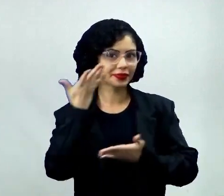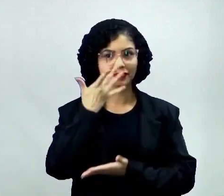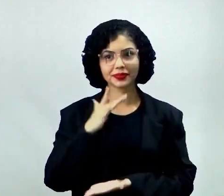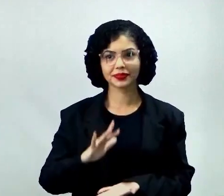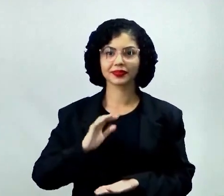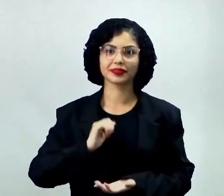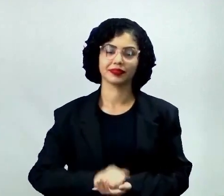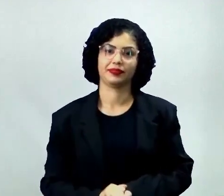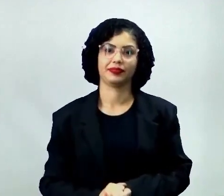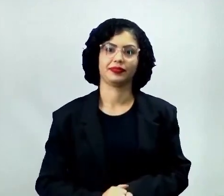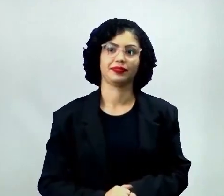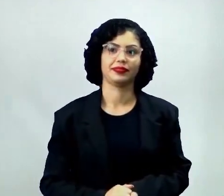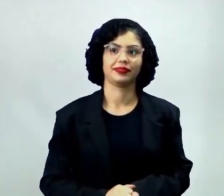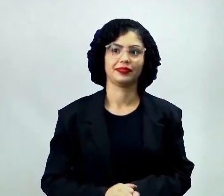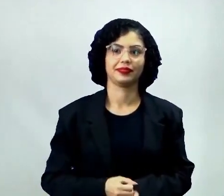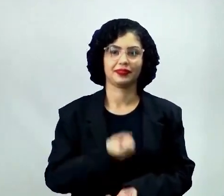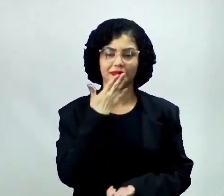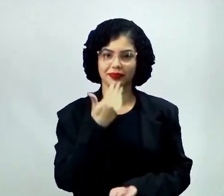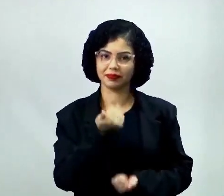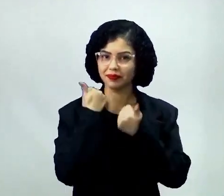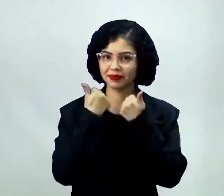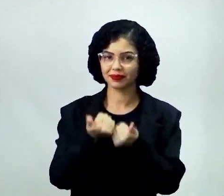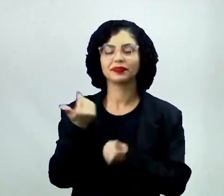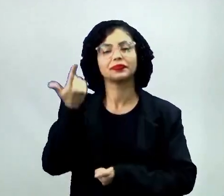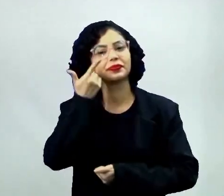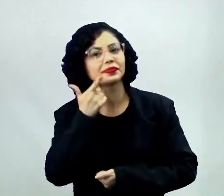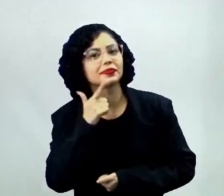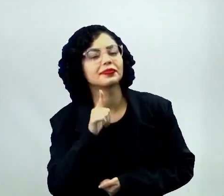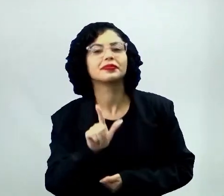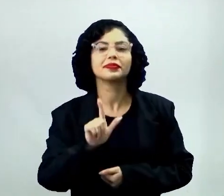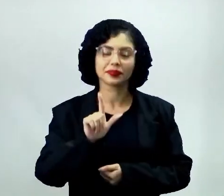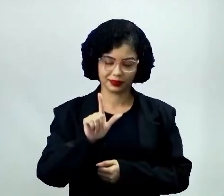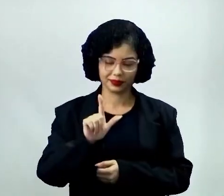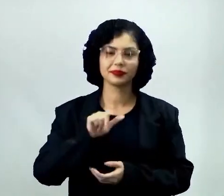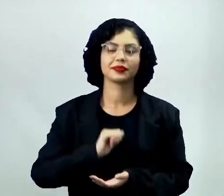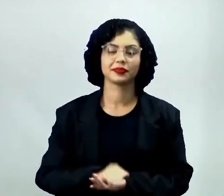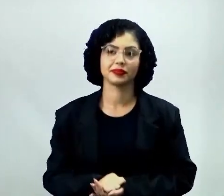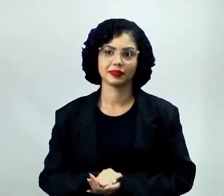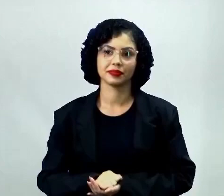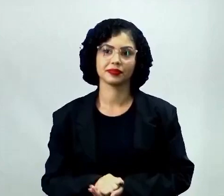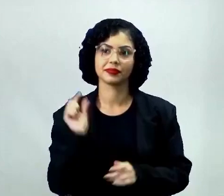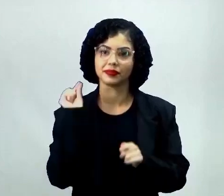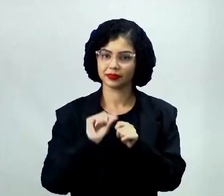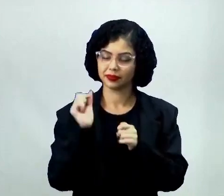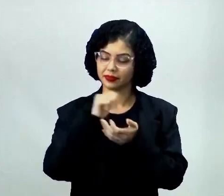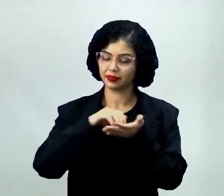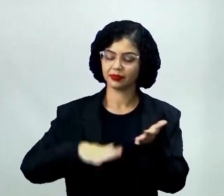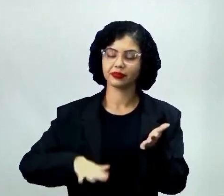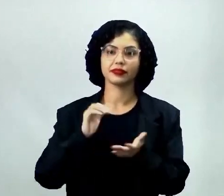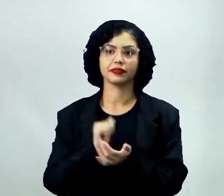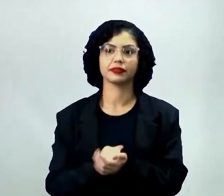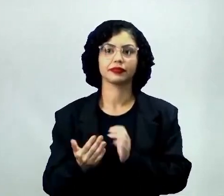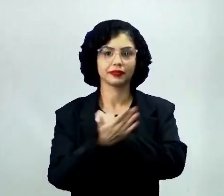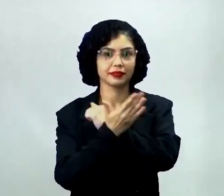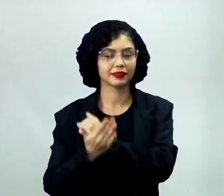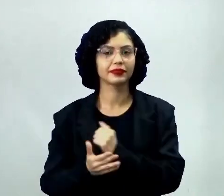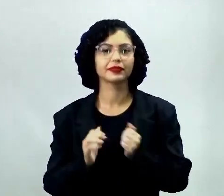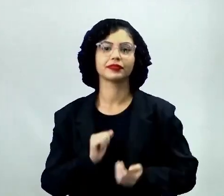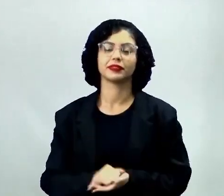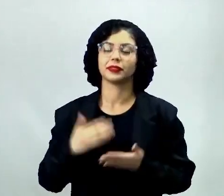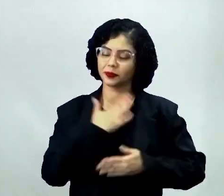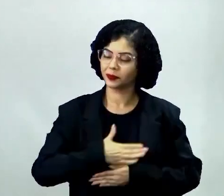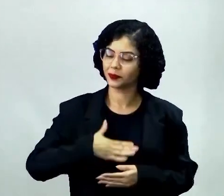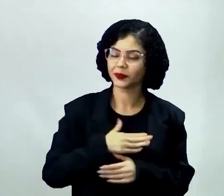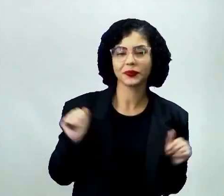Então, crianças, muito bem, vocês conseguiram, né, realizar a atividade, me ajudaram, eu